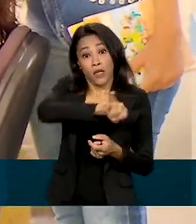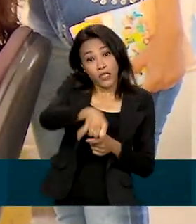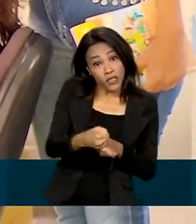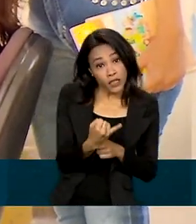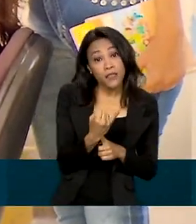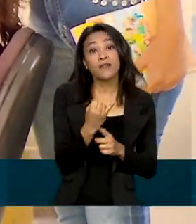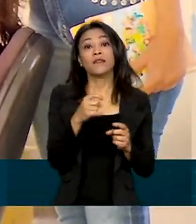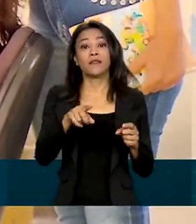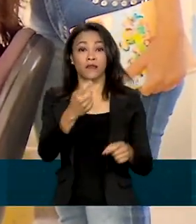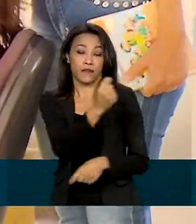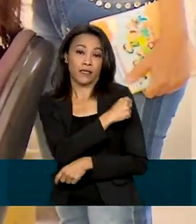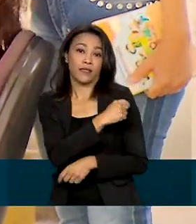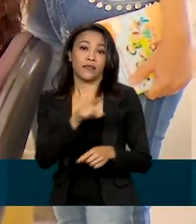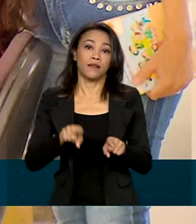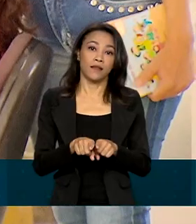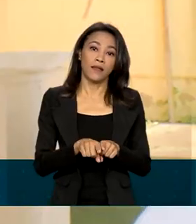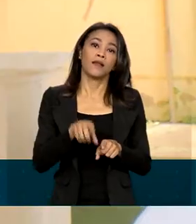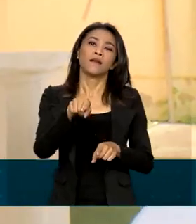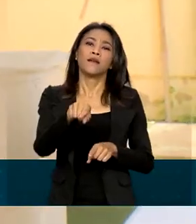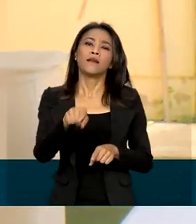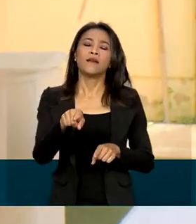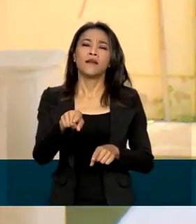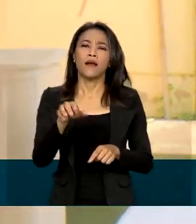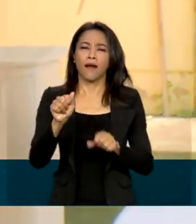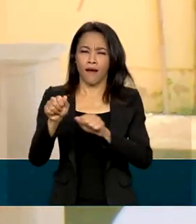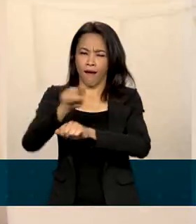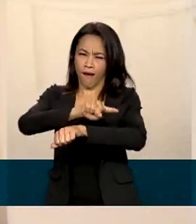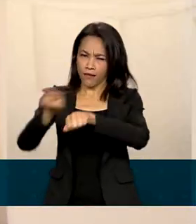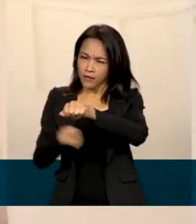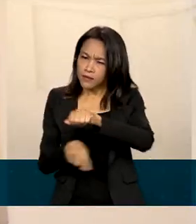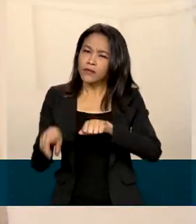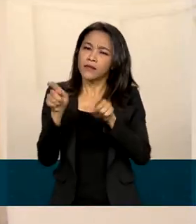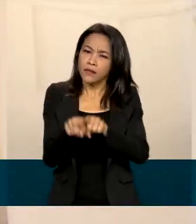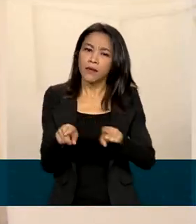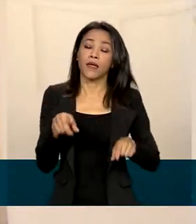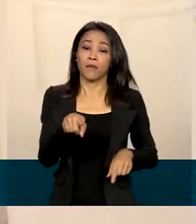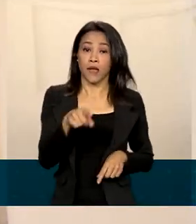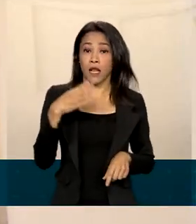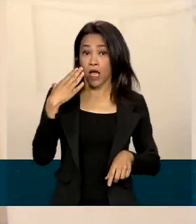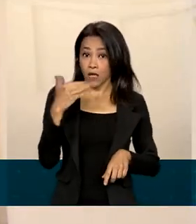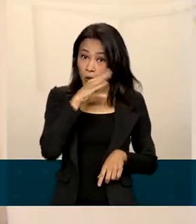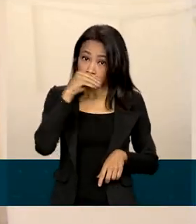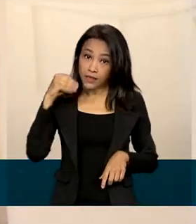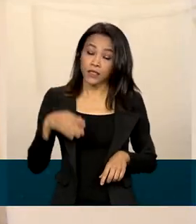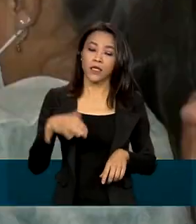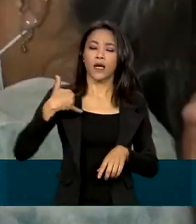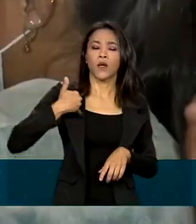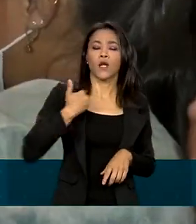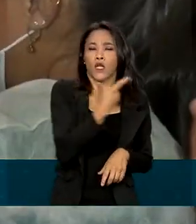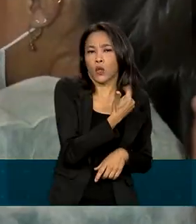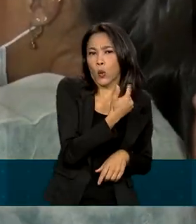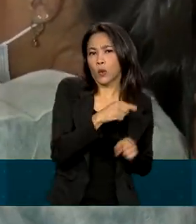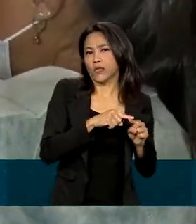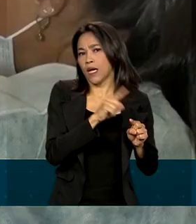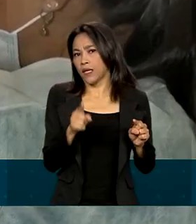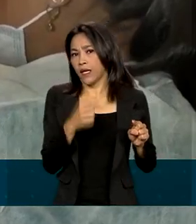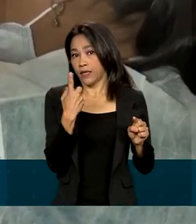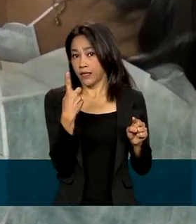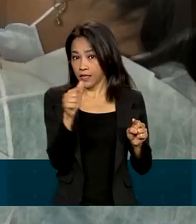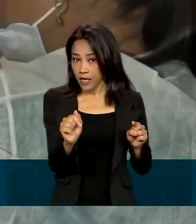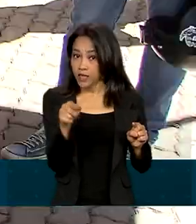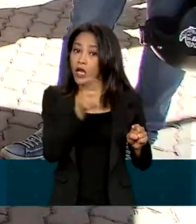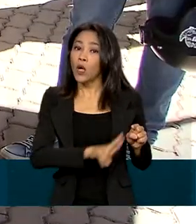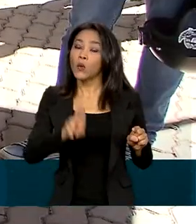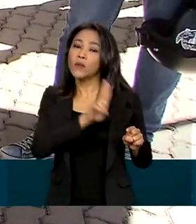podem ser utilizadas para pessoas com 18 anos ou mais. Para os adolescentes entre 12 e 17 anos, é